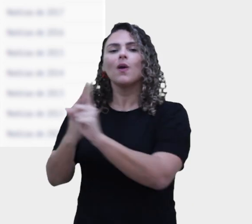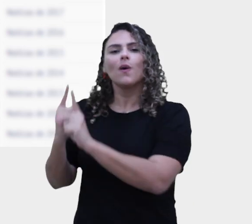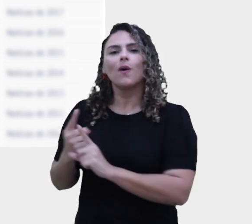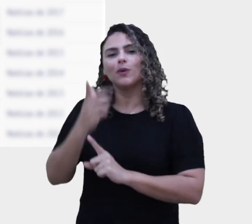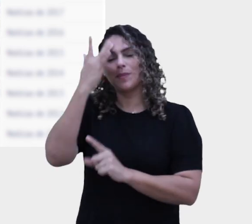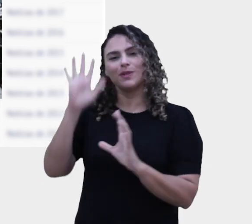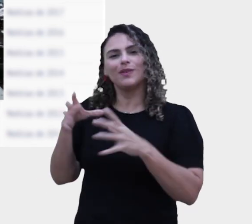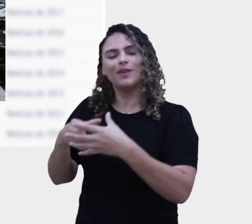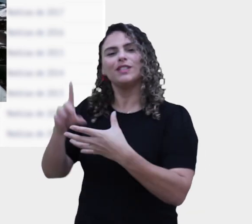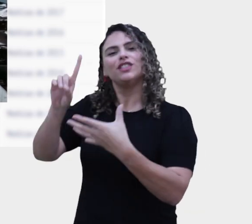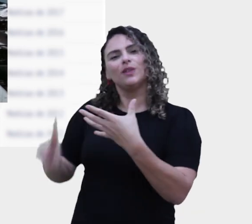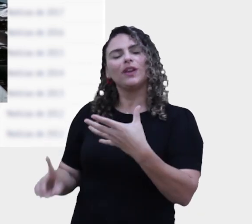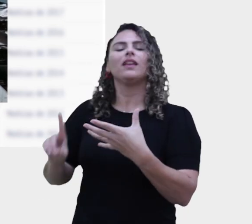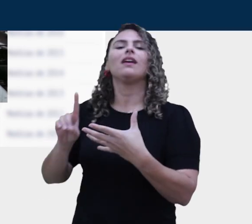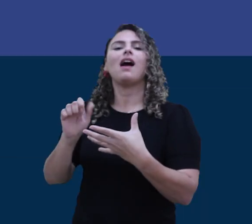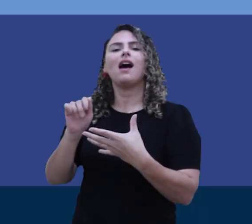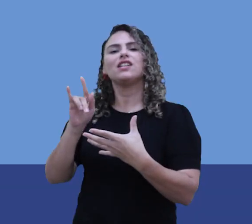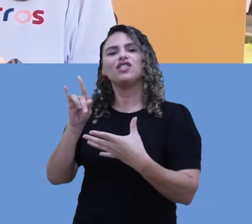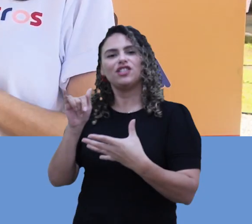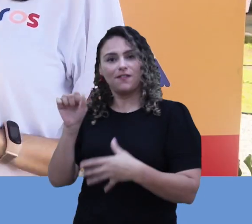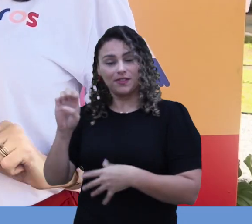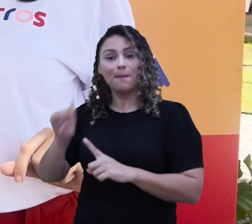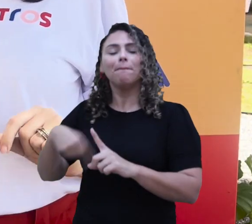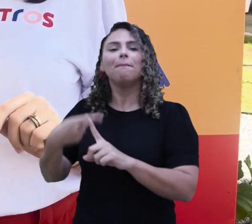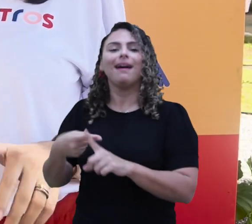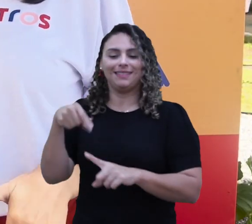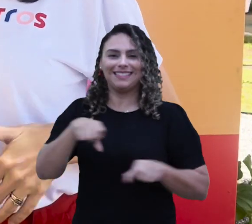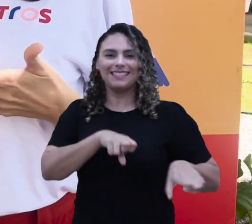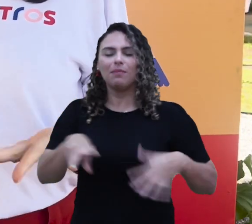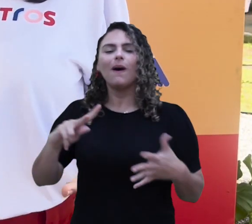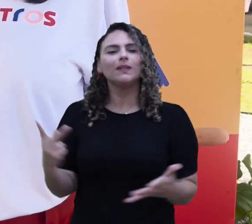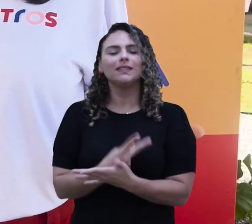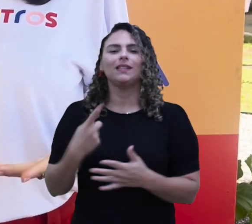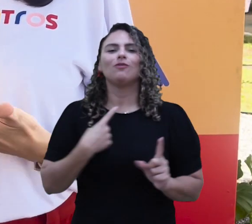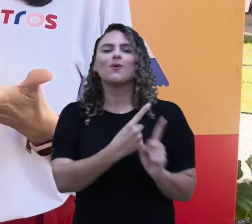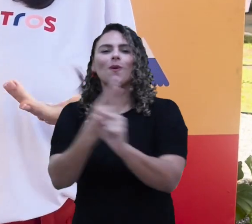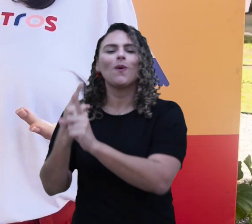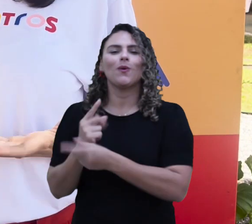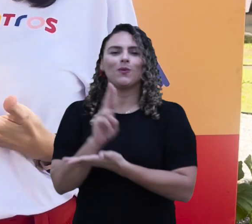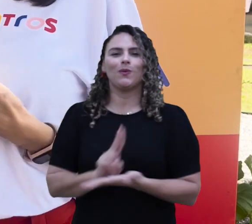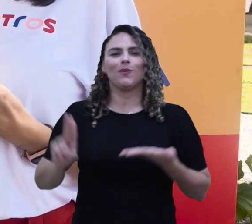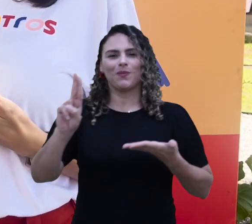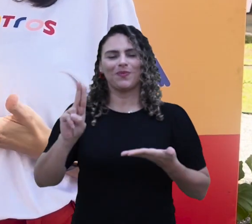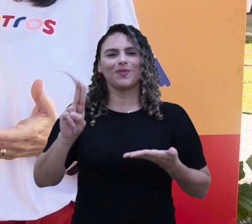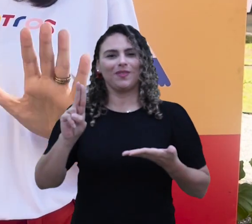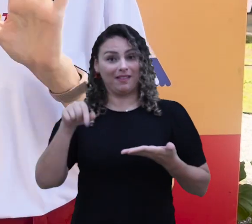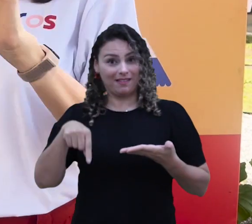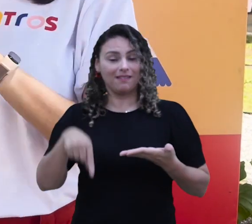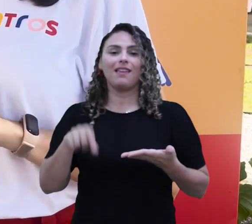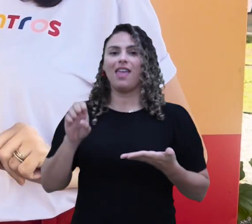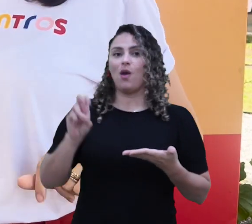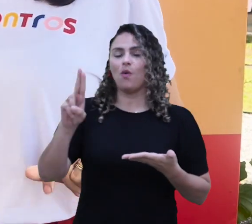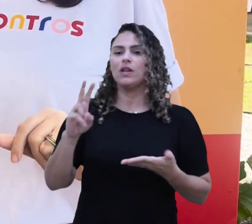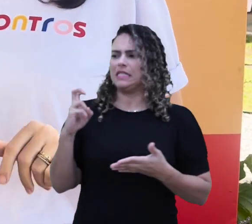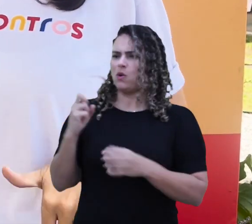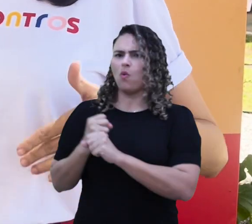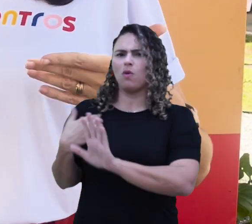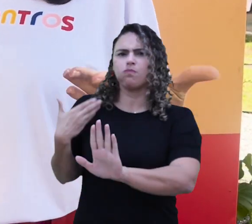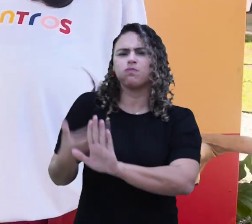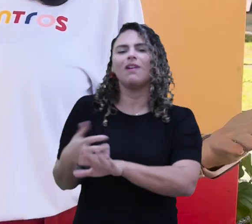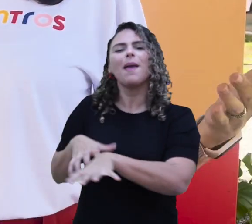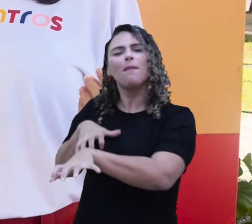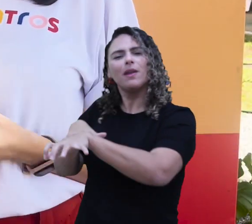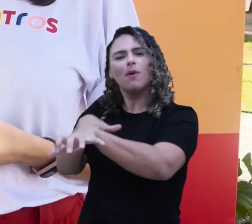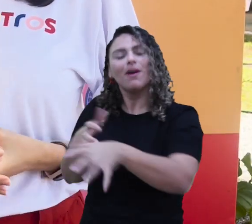um encontro com integrantes da diretoria da Andifes. E a semana foi marcada também pelo reencontro da UFC com os encontros universitários. Depois de cinco anos, o evento